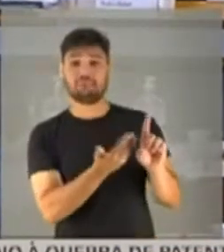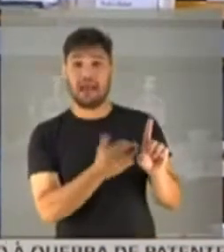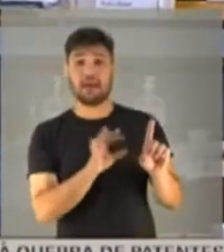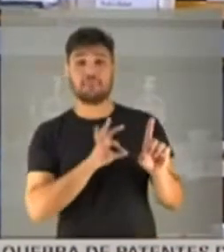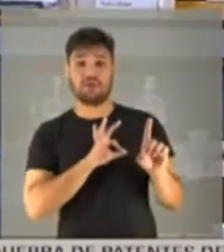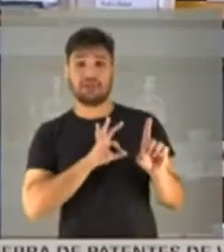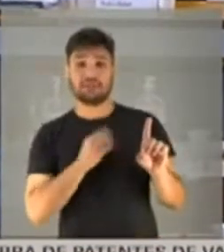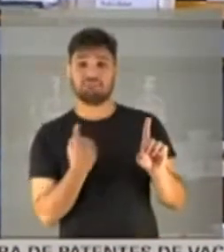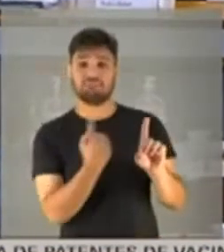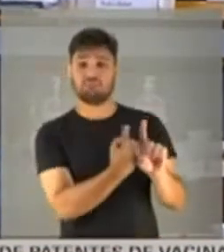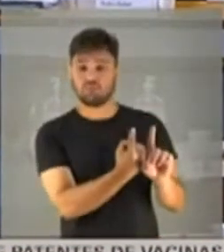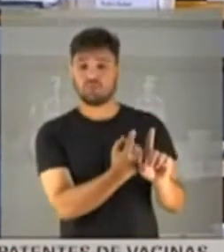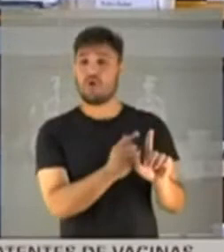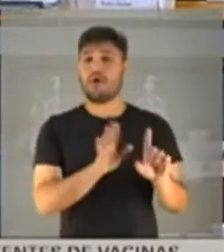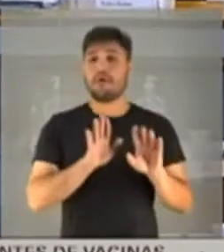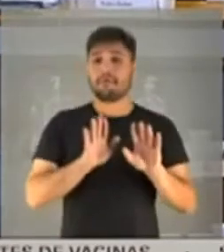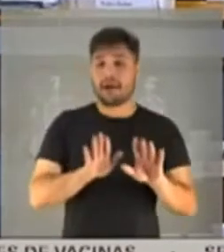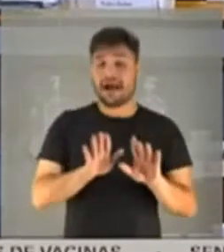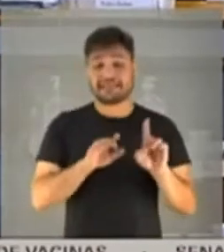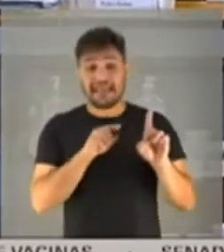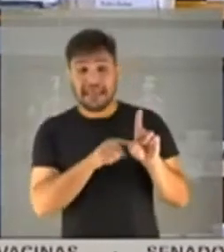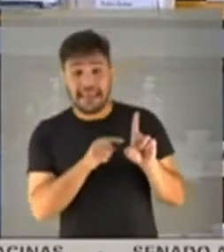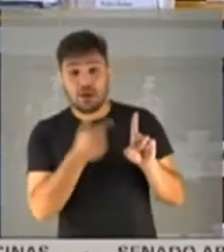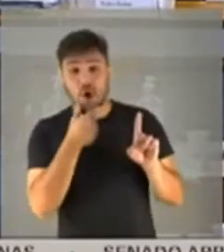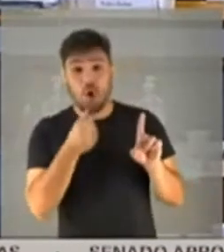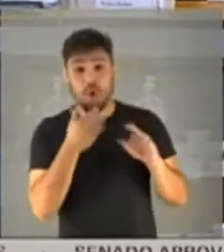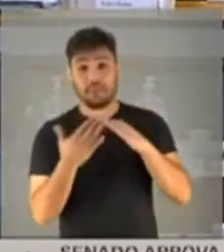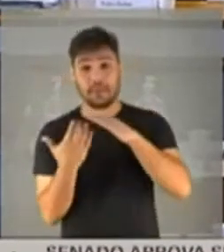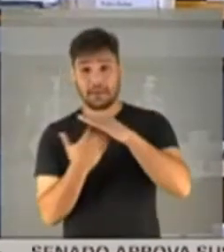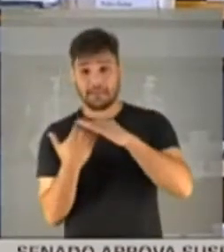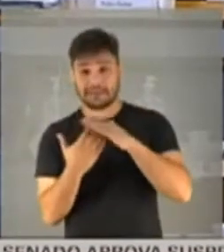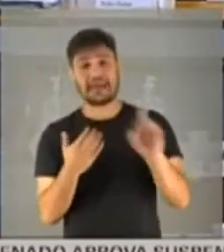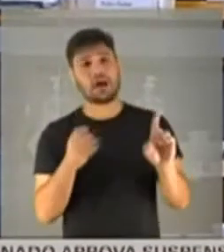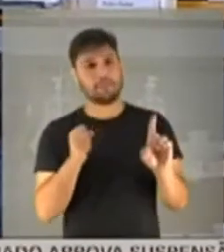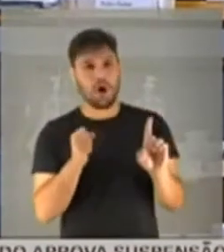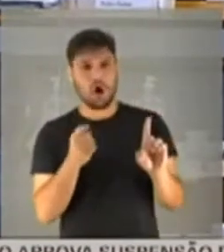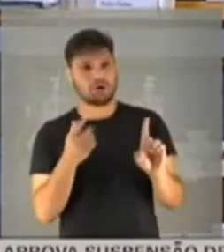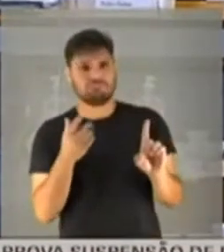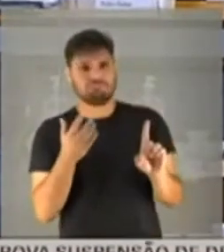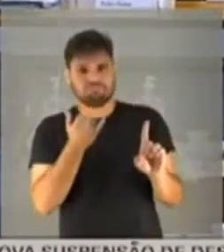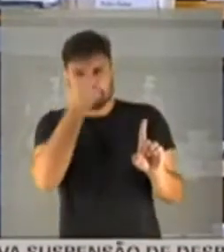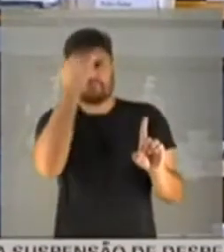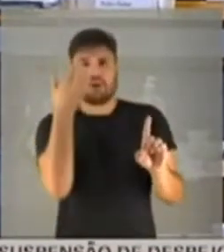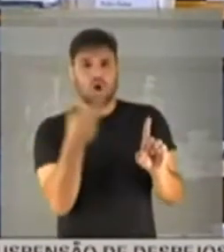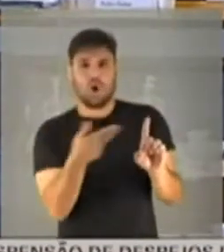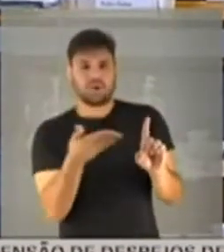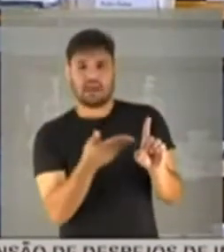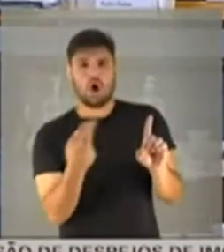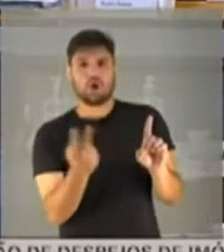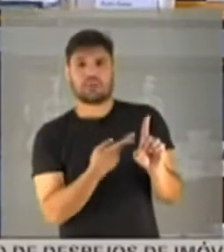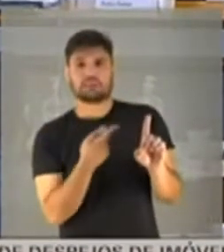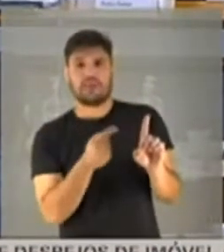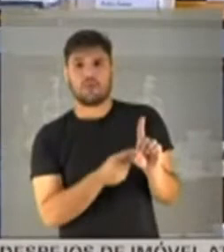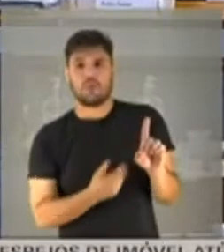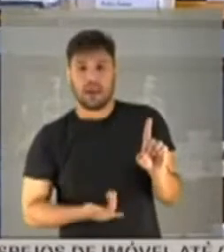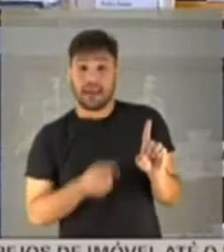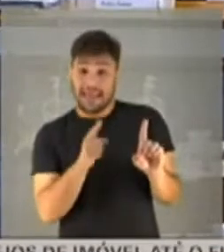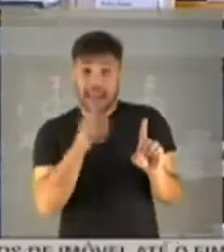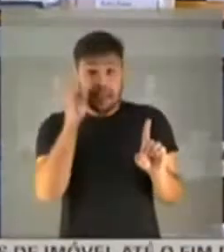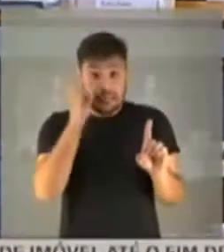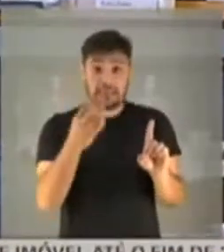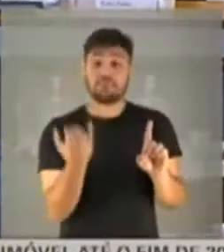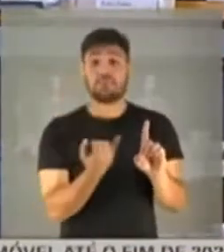ele pode ser vítima de qualquer coisa, porque ele é uma testemunha, repito, importantíssima.